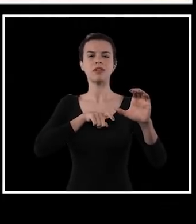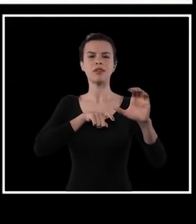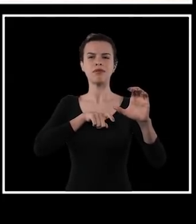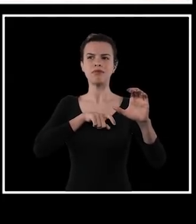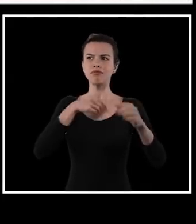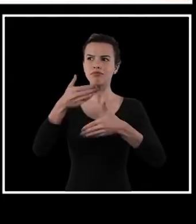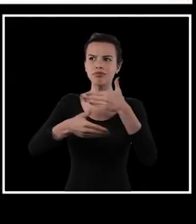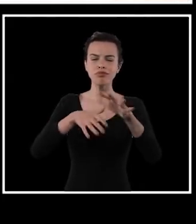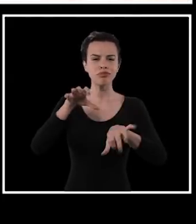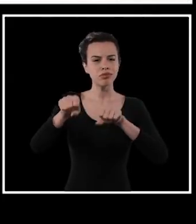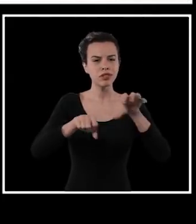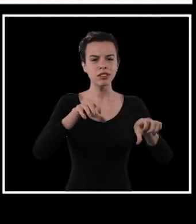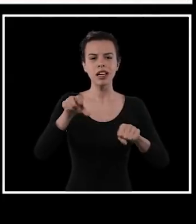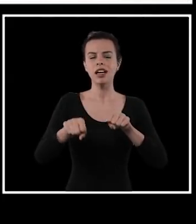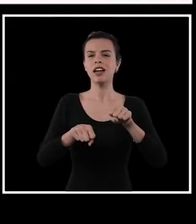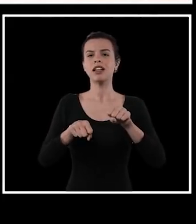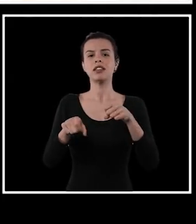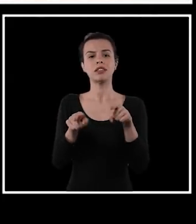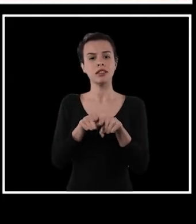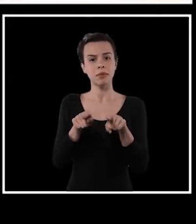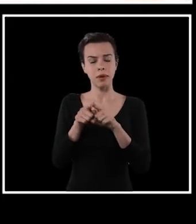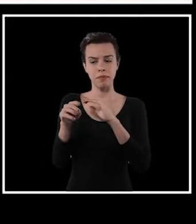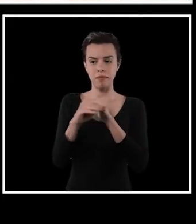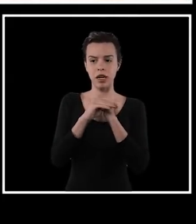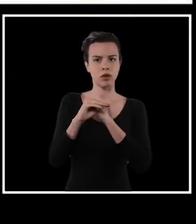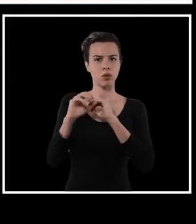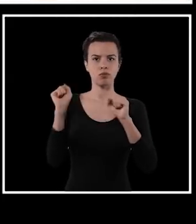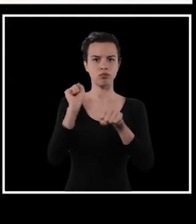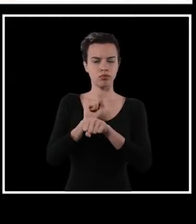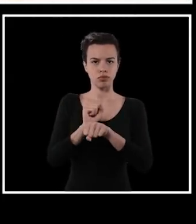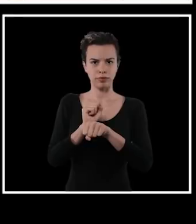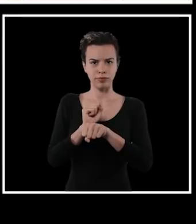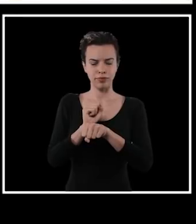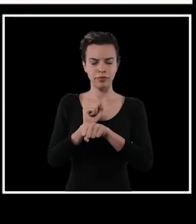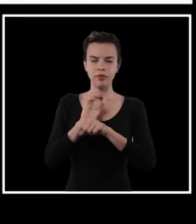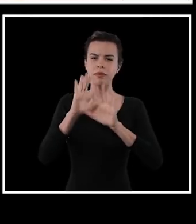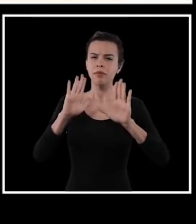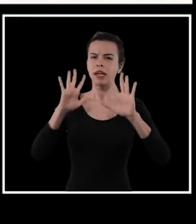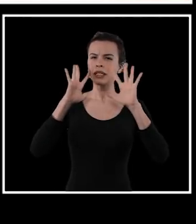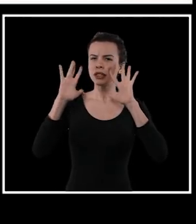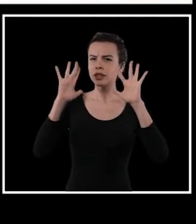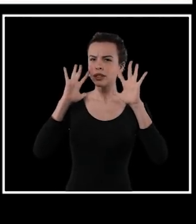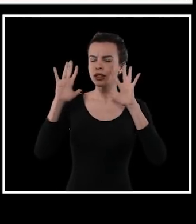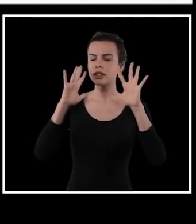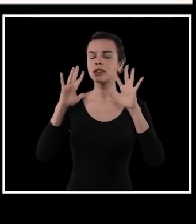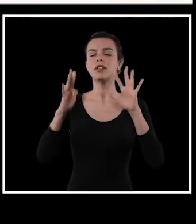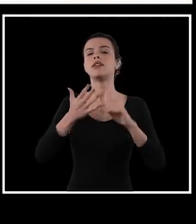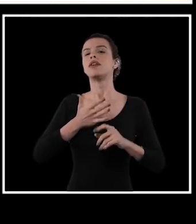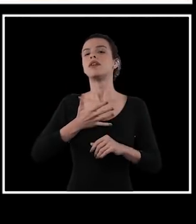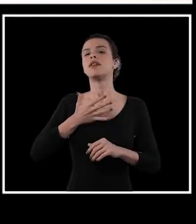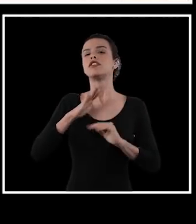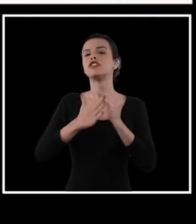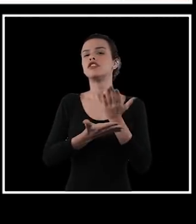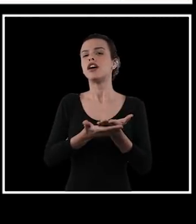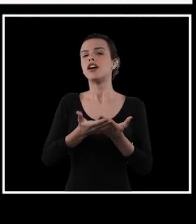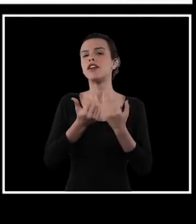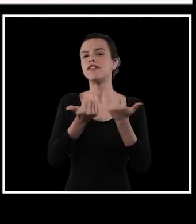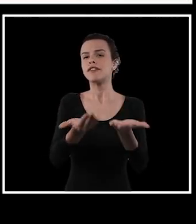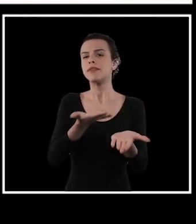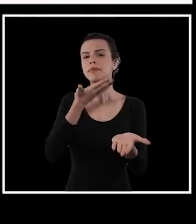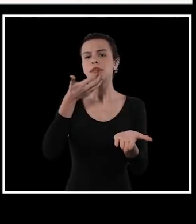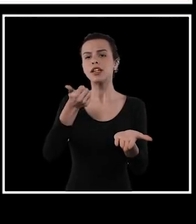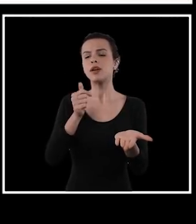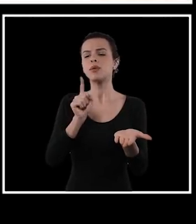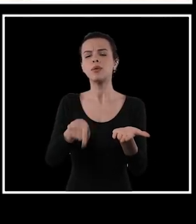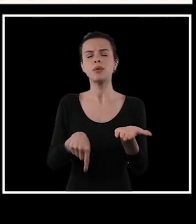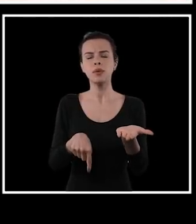por buscar, né? Ir além, buscar outras coisas, inclusive romper padrões. Mas, teoricamente, o melhor que a escola podia